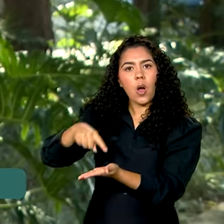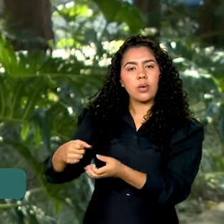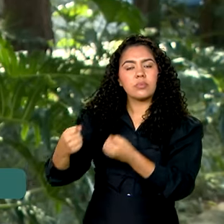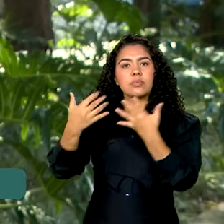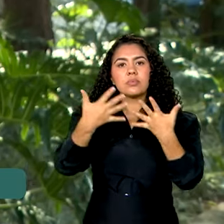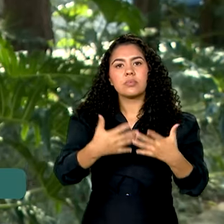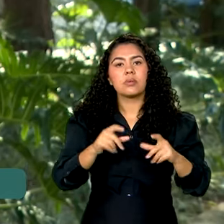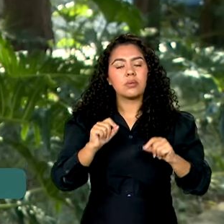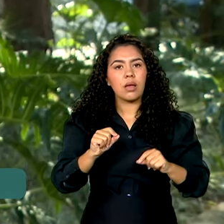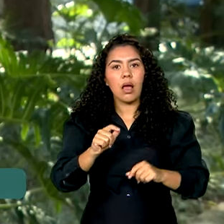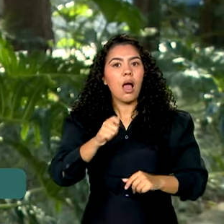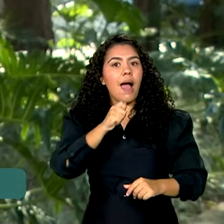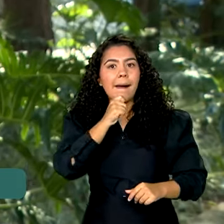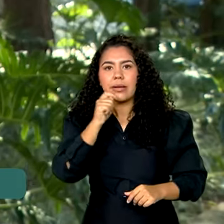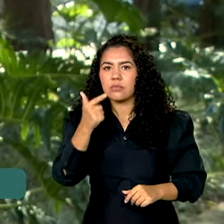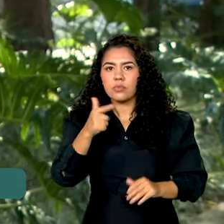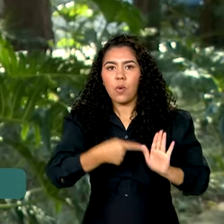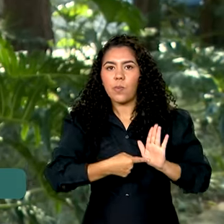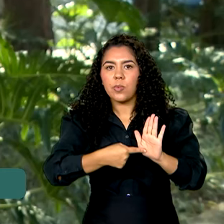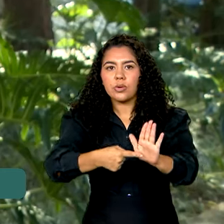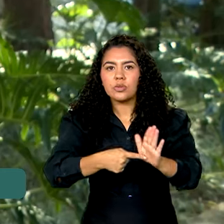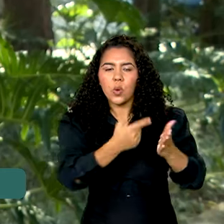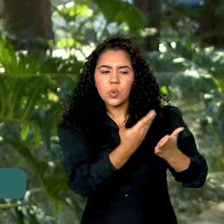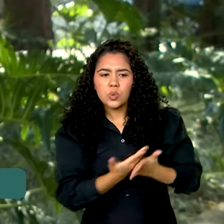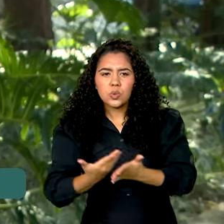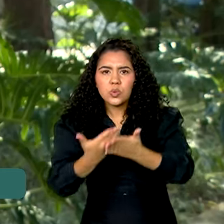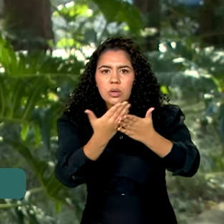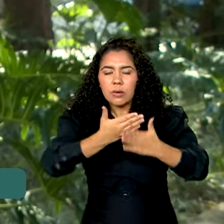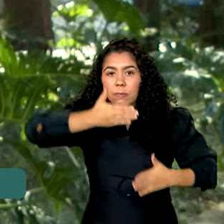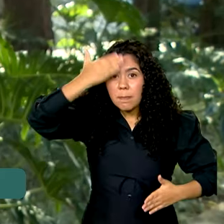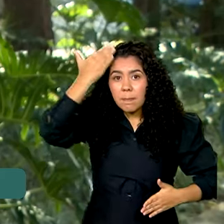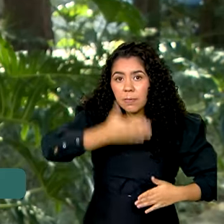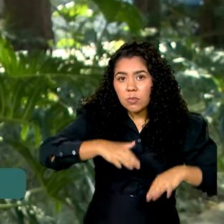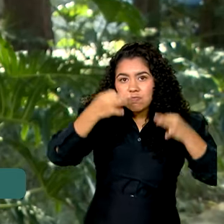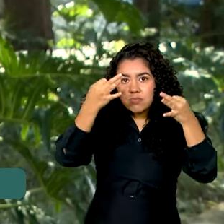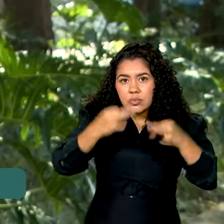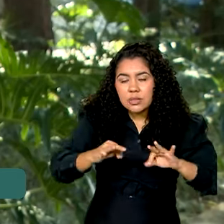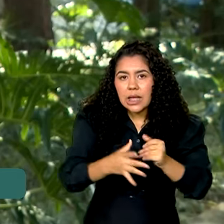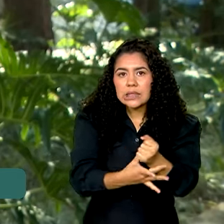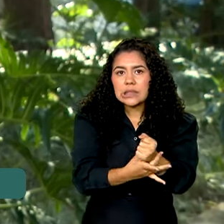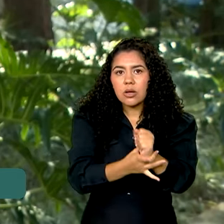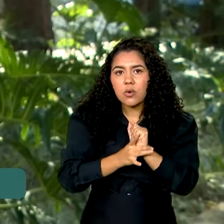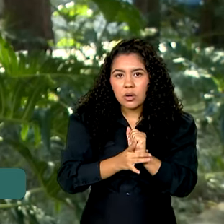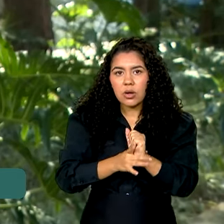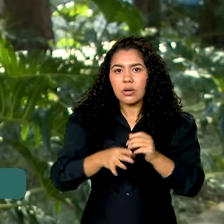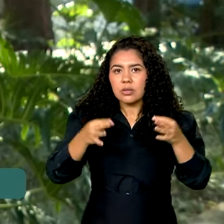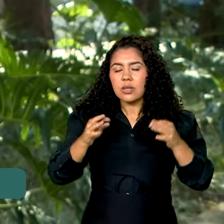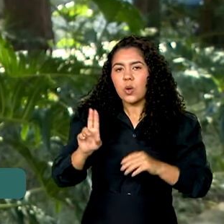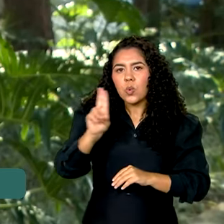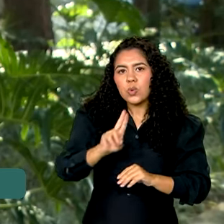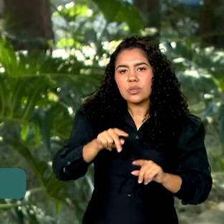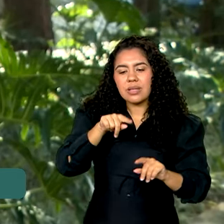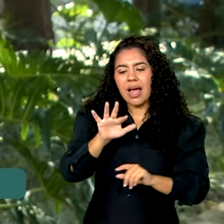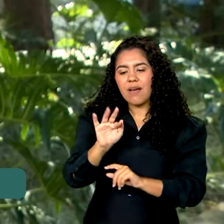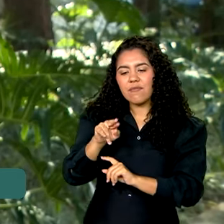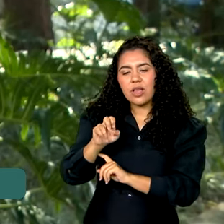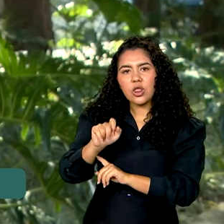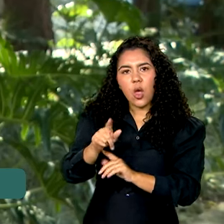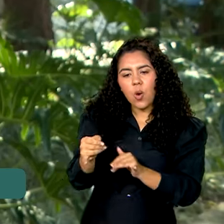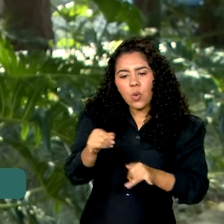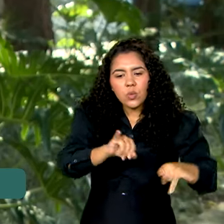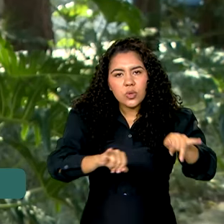foram apresentados estudos que comprovem a segurança e a eficácia do fenol em procedimentos